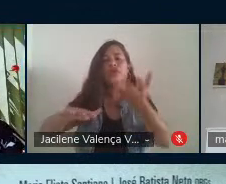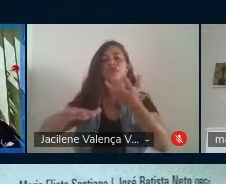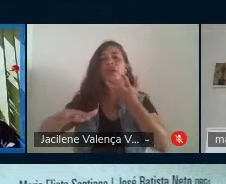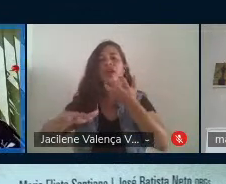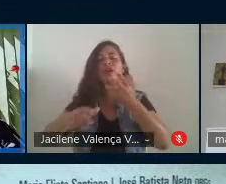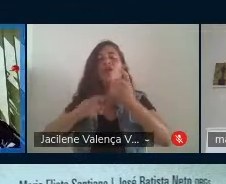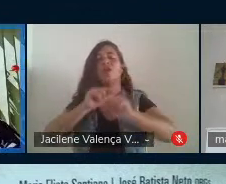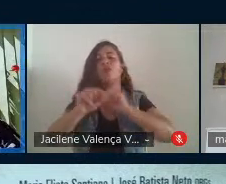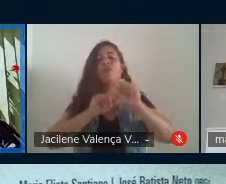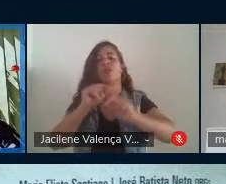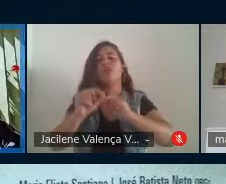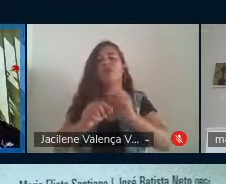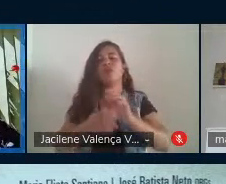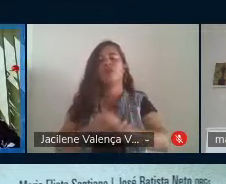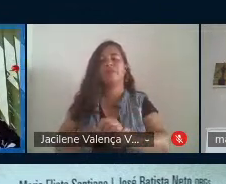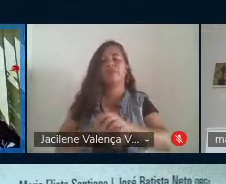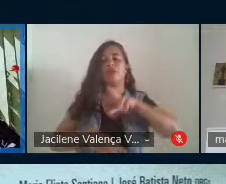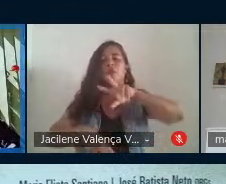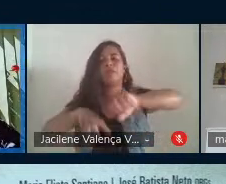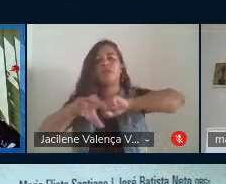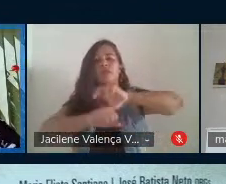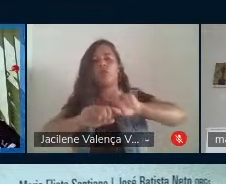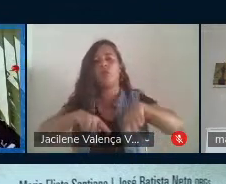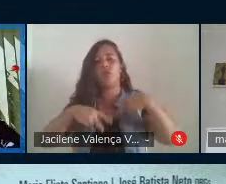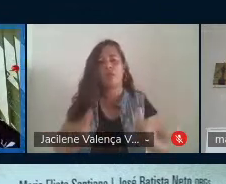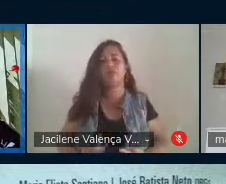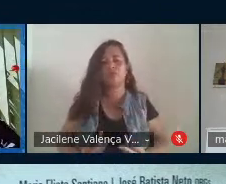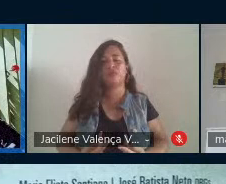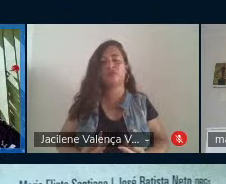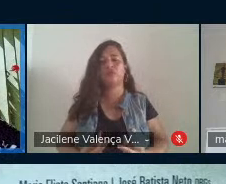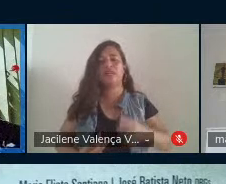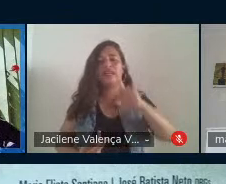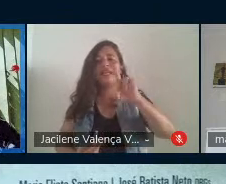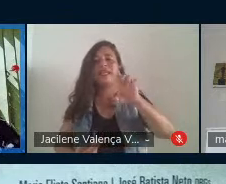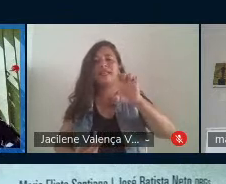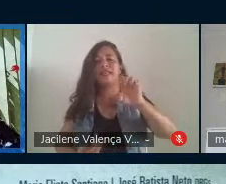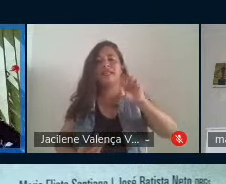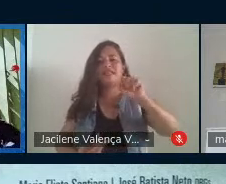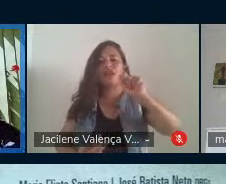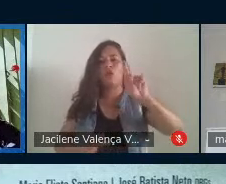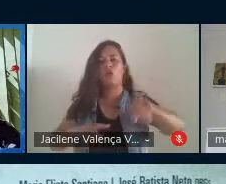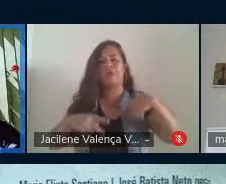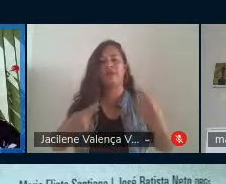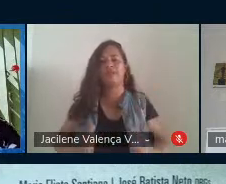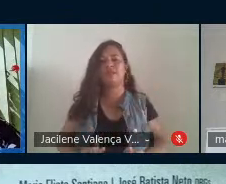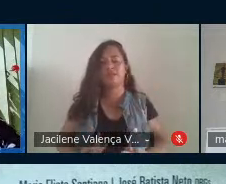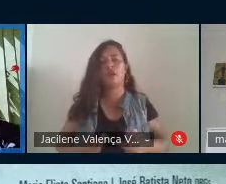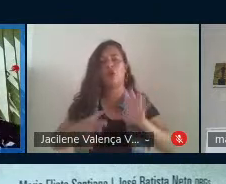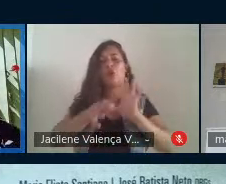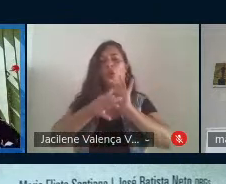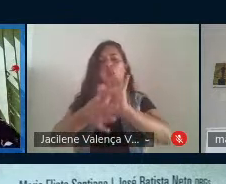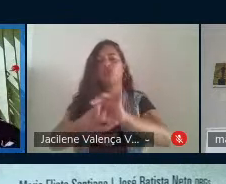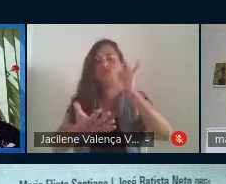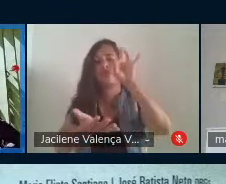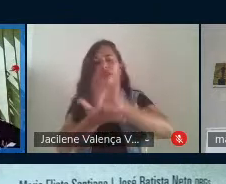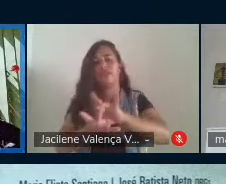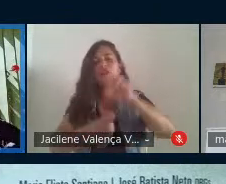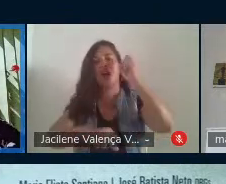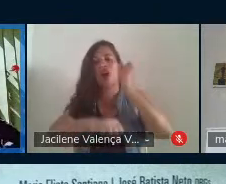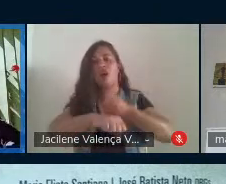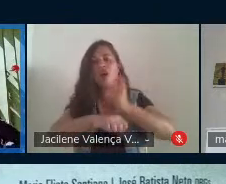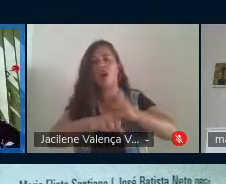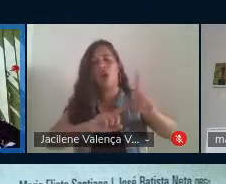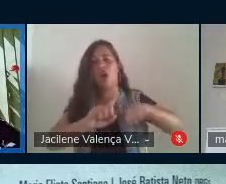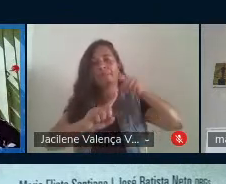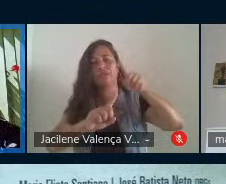a humanização e desumanização dentro da história no contexto real, concreto, objetivo,